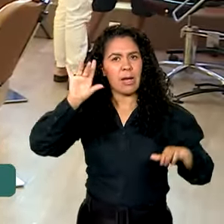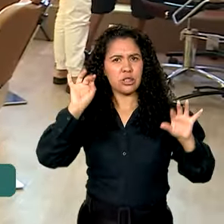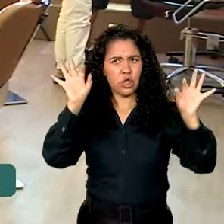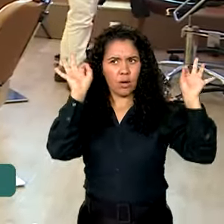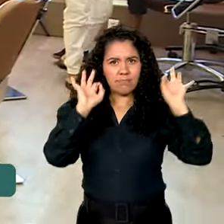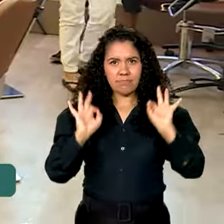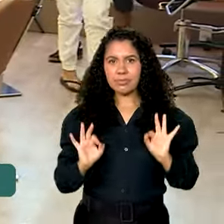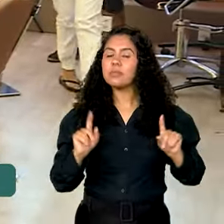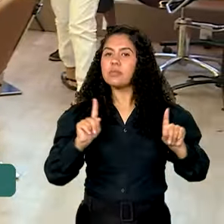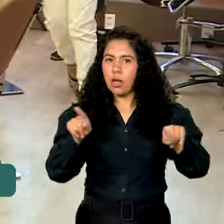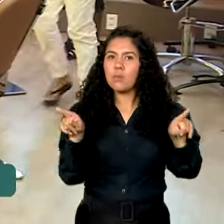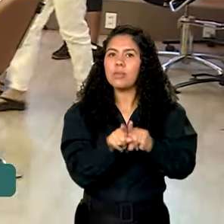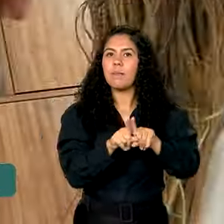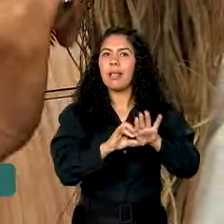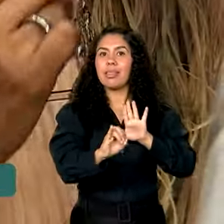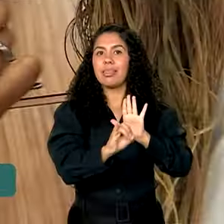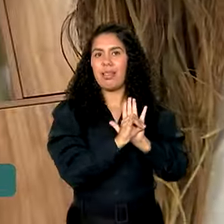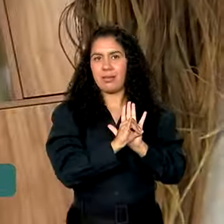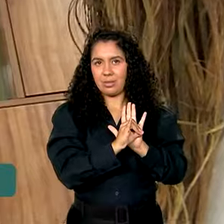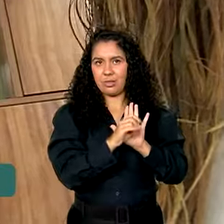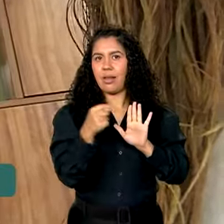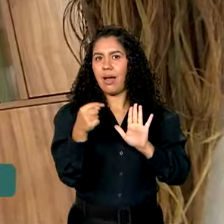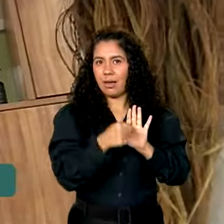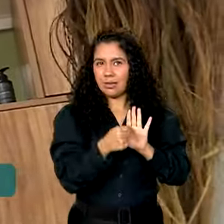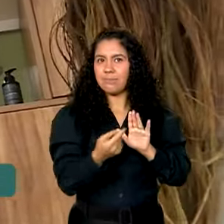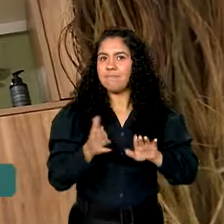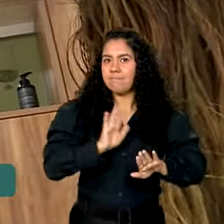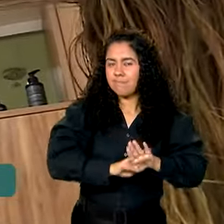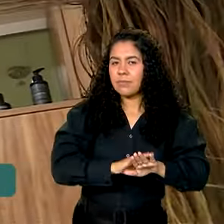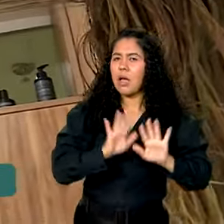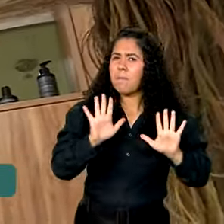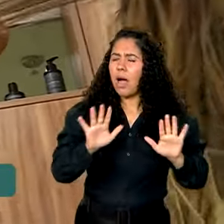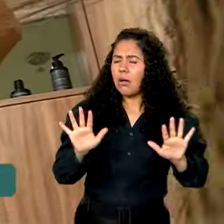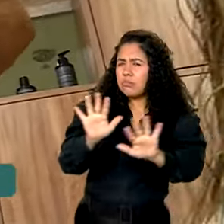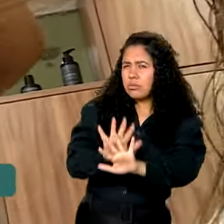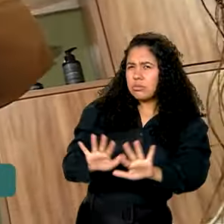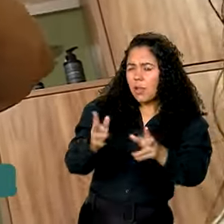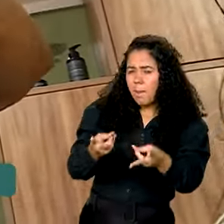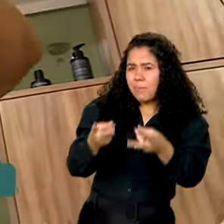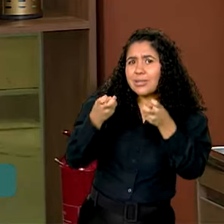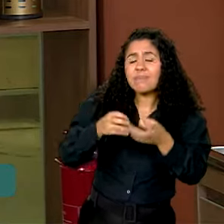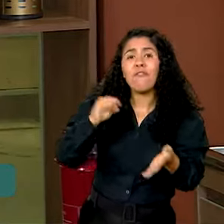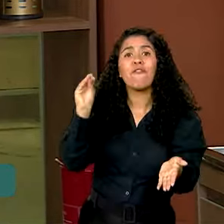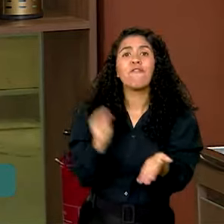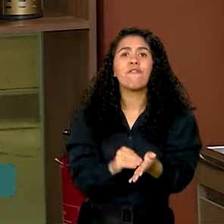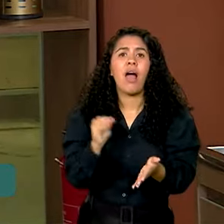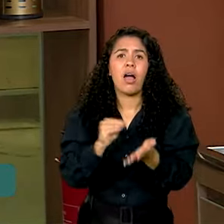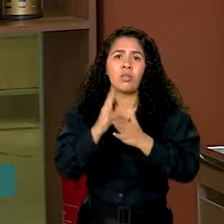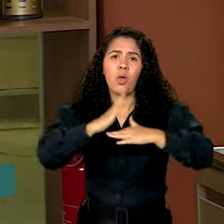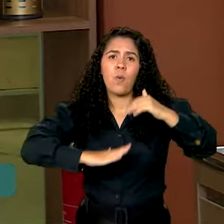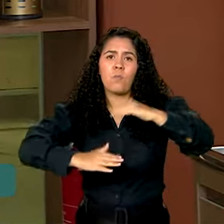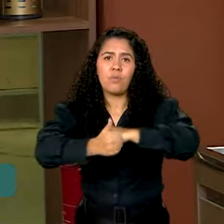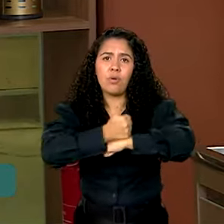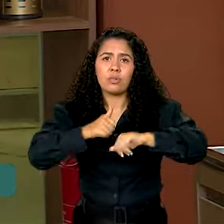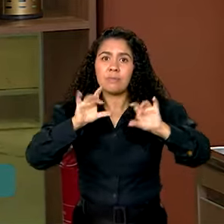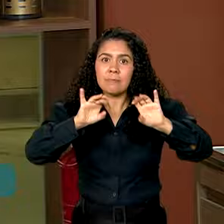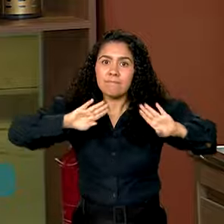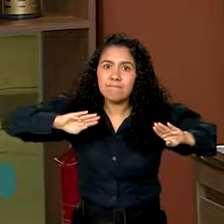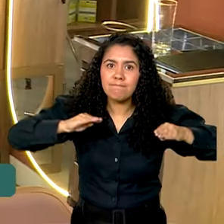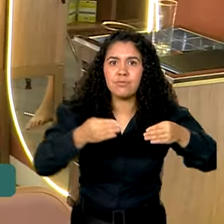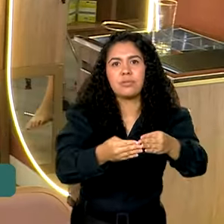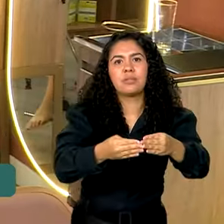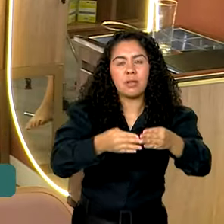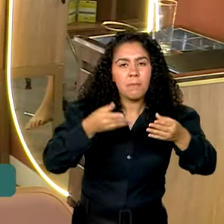também uma questão de identidade. Só que ela observou que faltavam profissionais especializados nesse tipo de